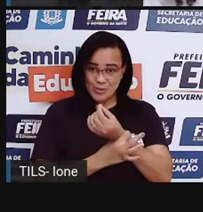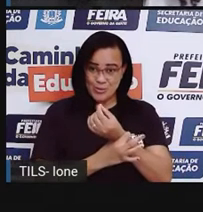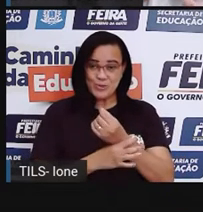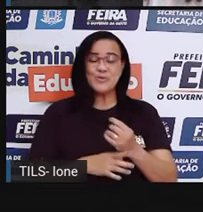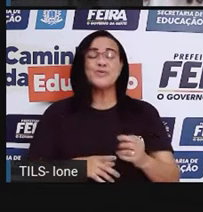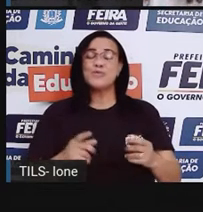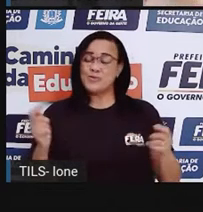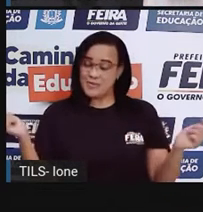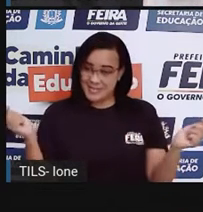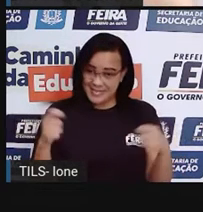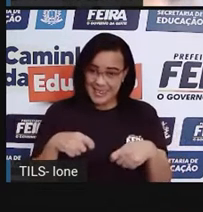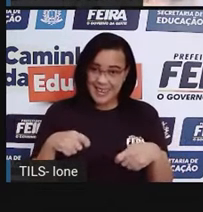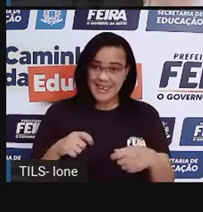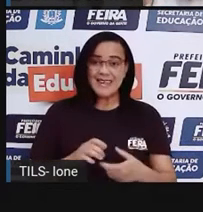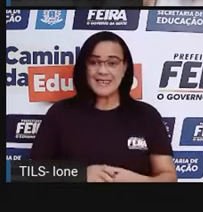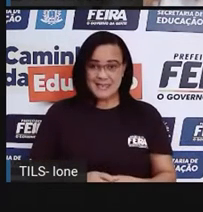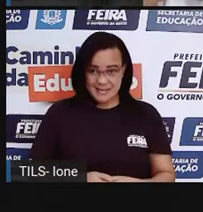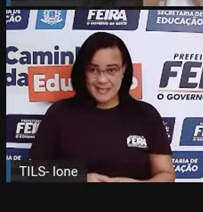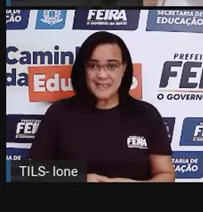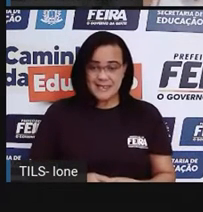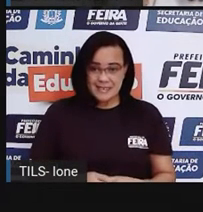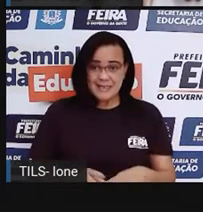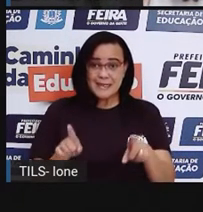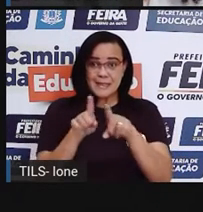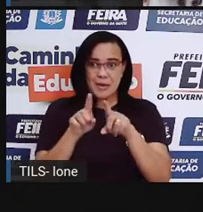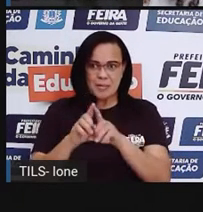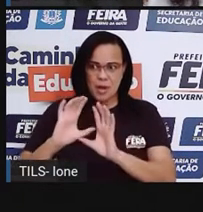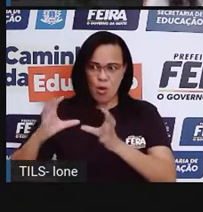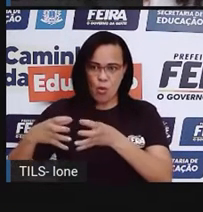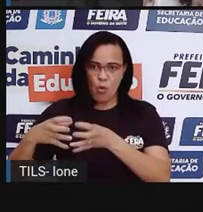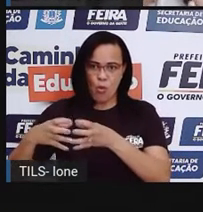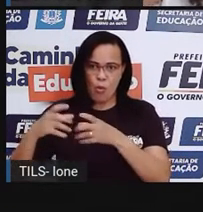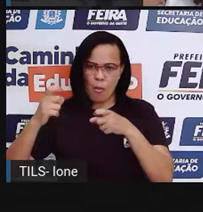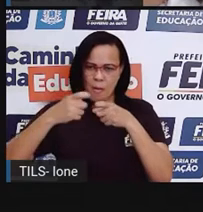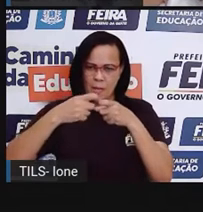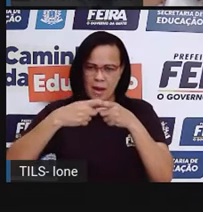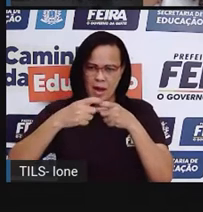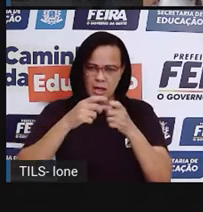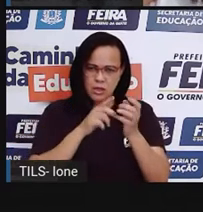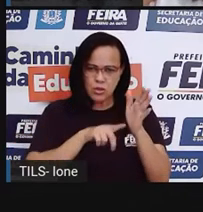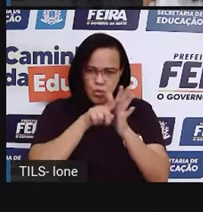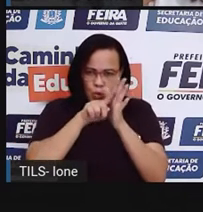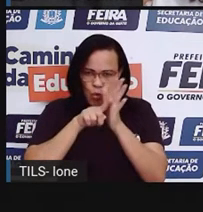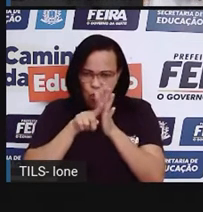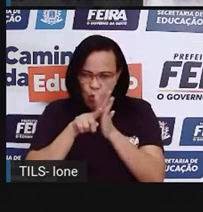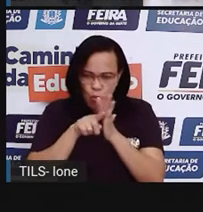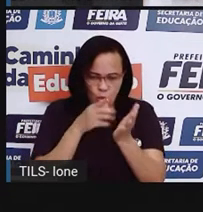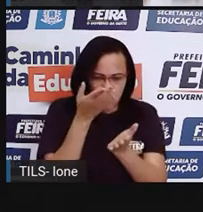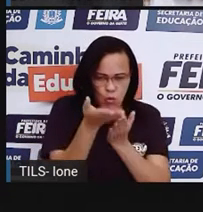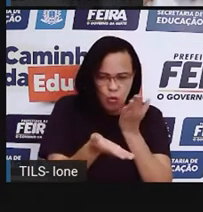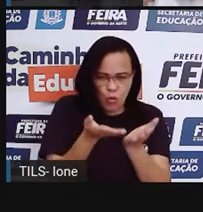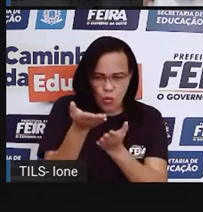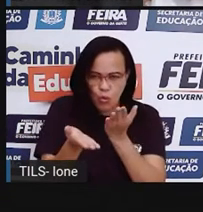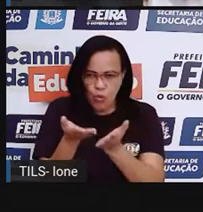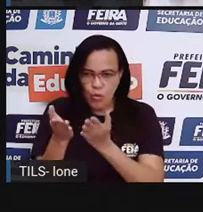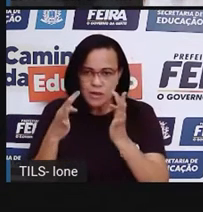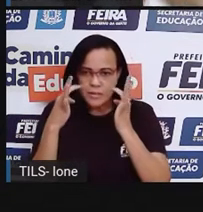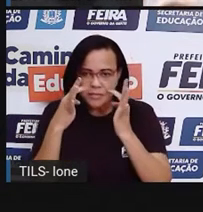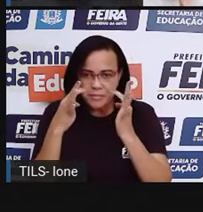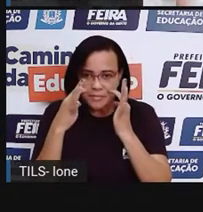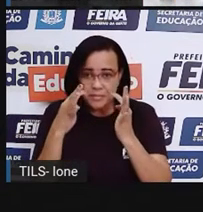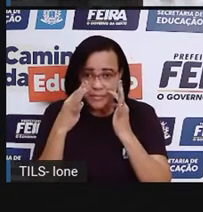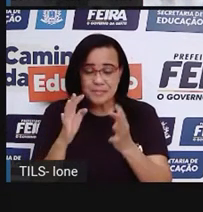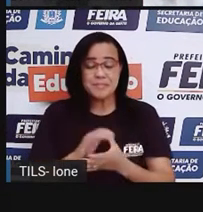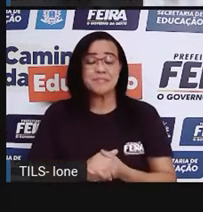segurança, né? Com a equipe lá, médica toda preparada para receber aquele bebê que está nascendo. Tem que ter direito também